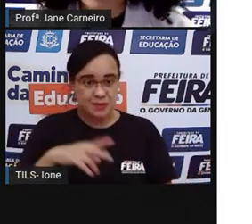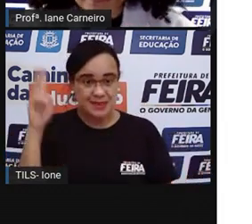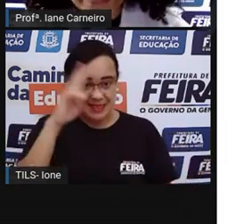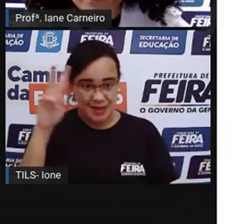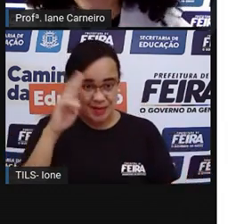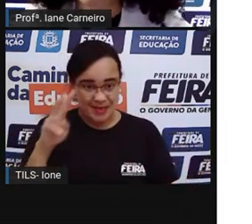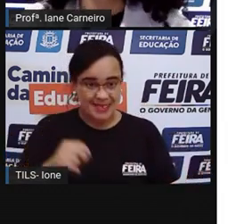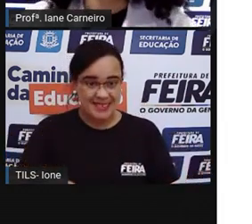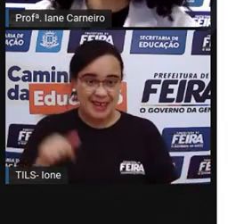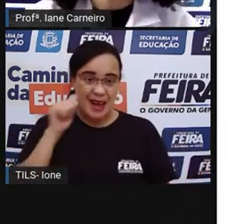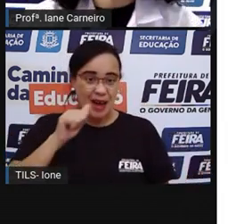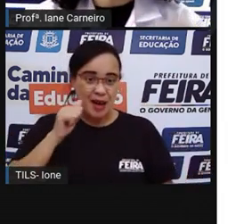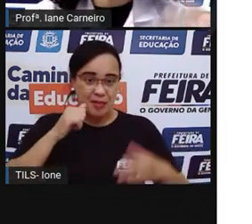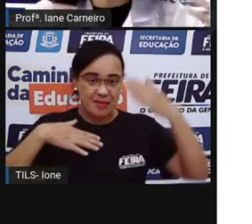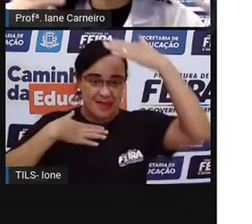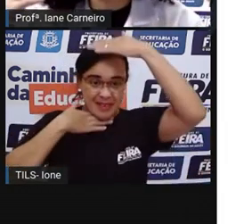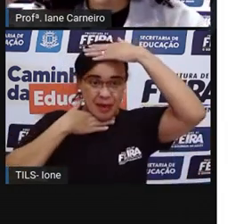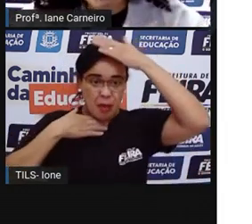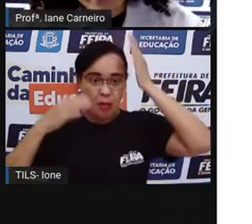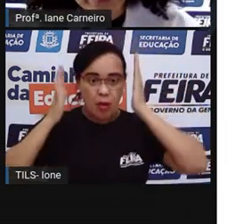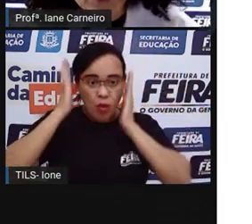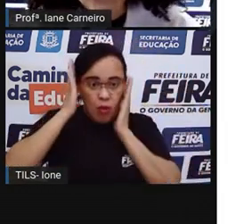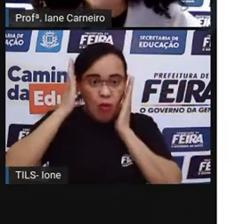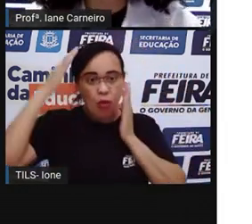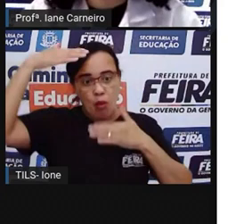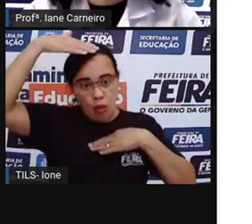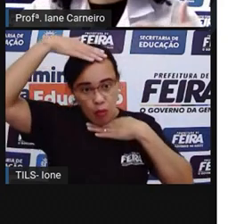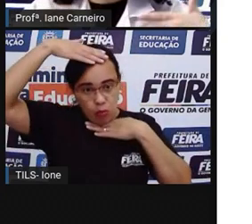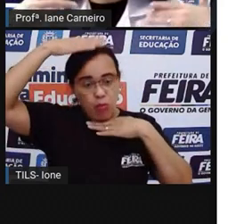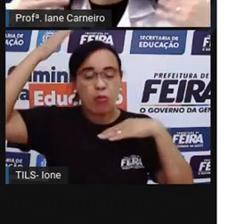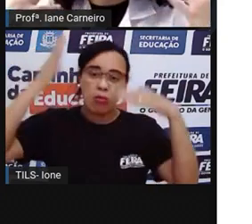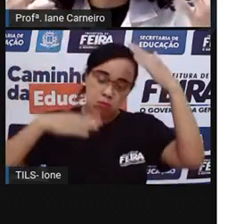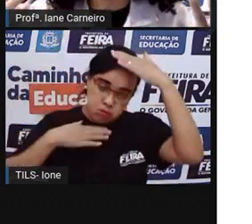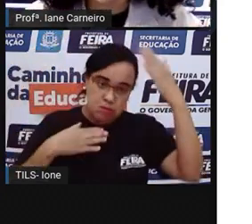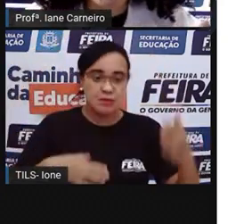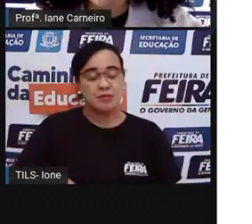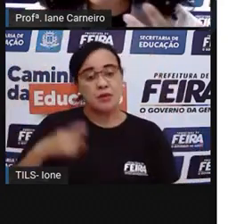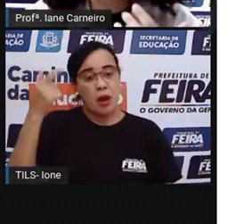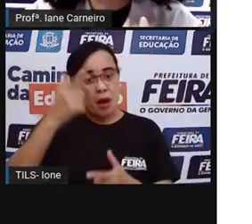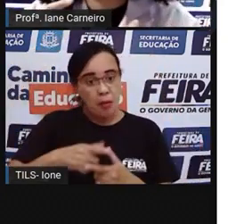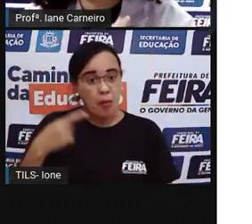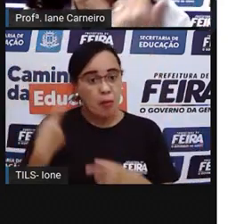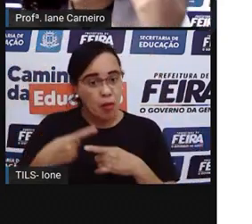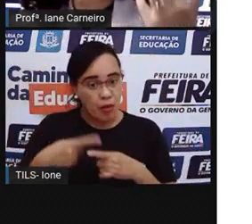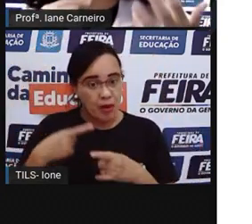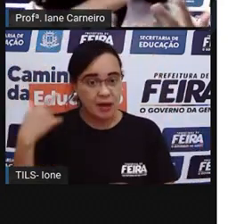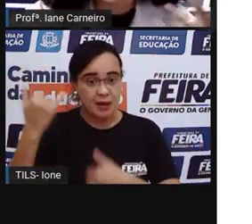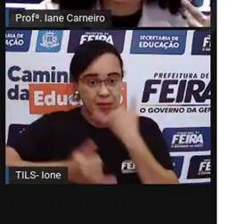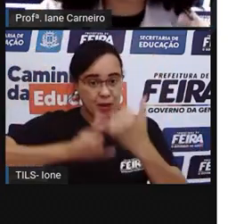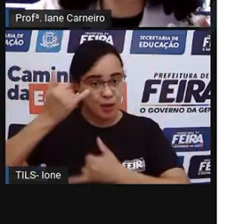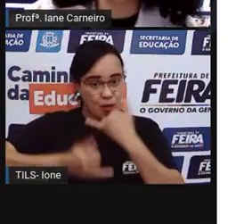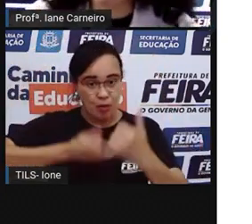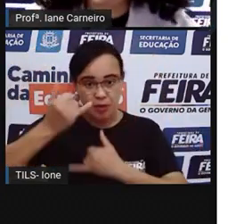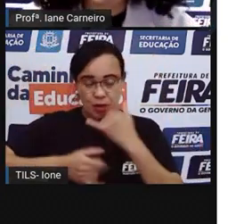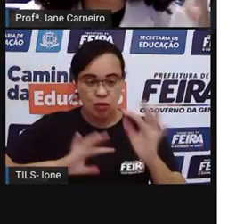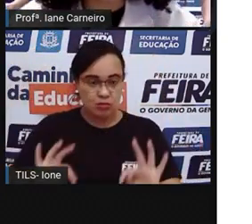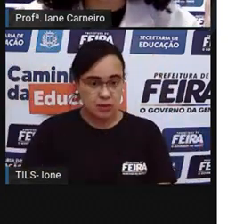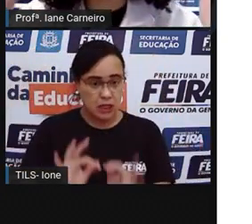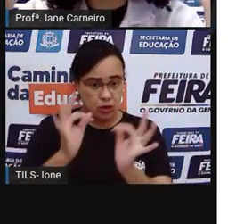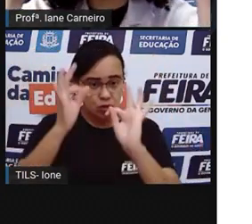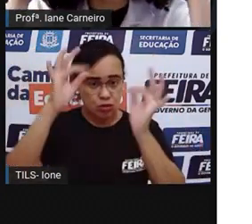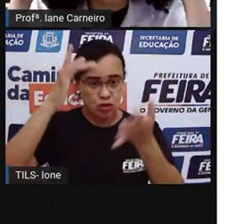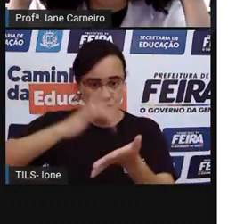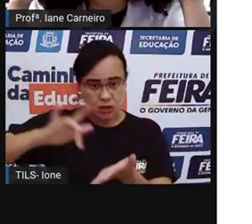cabeça quadrada? Né? Que a menina brincou tanto usando os eletrônicos, celular, tablet, computador. Ela